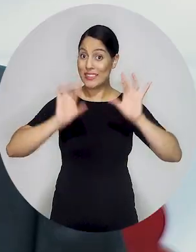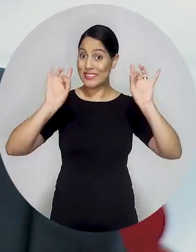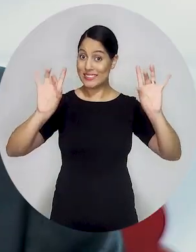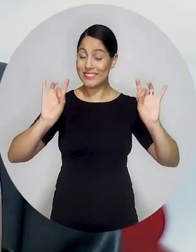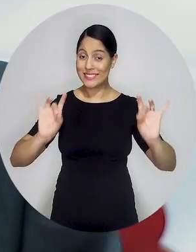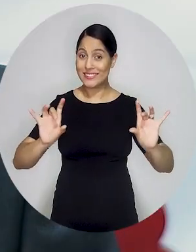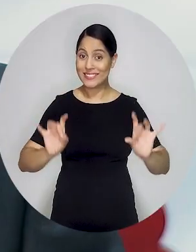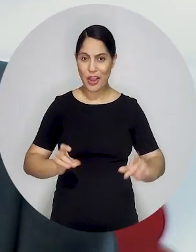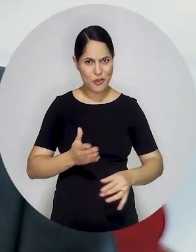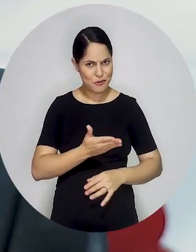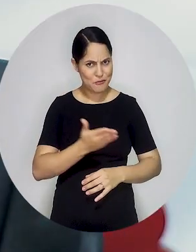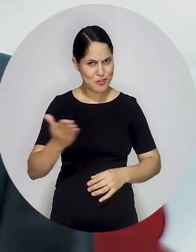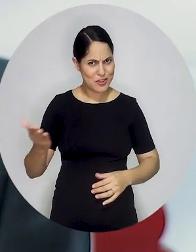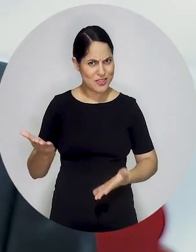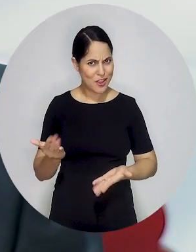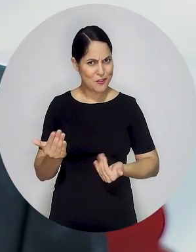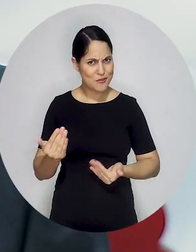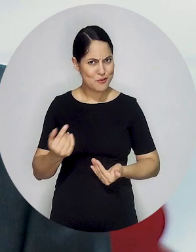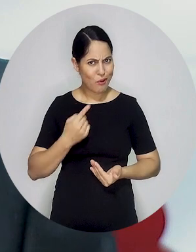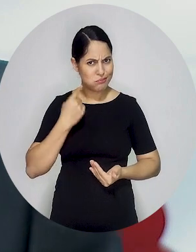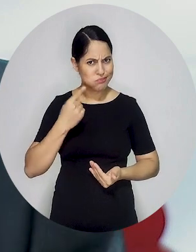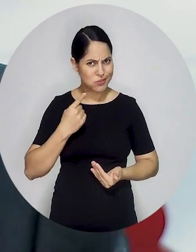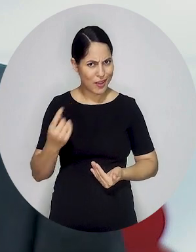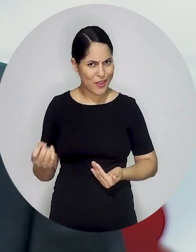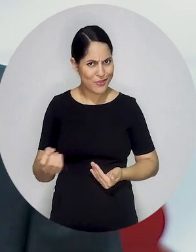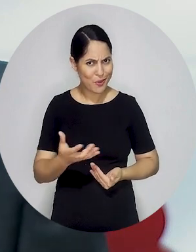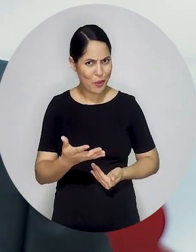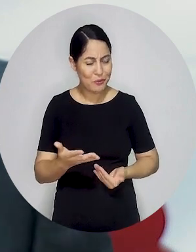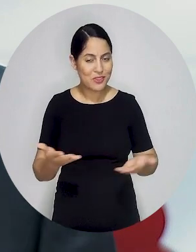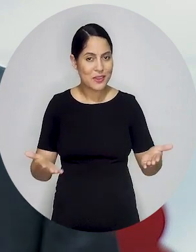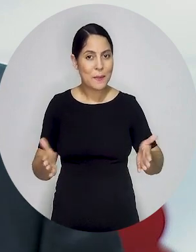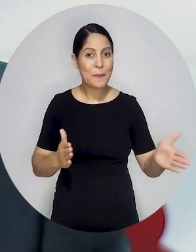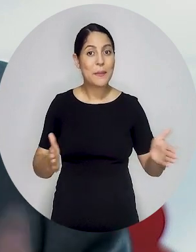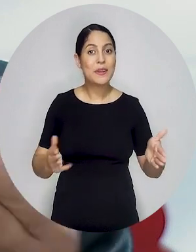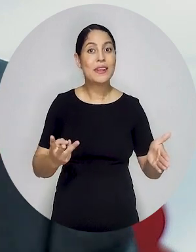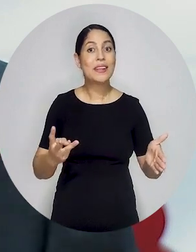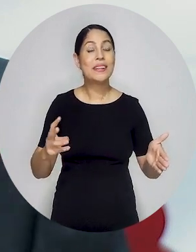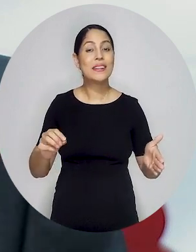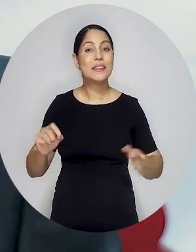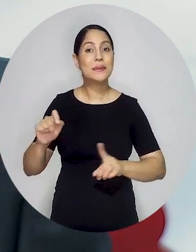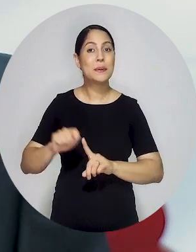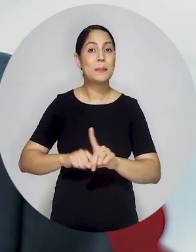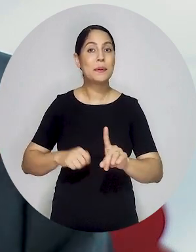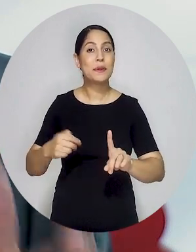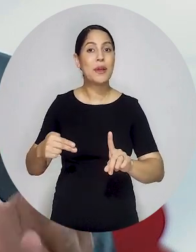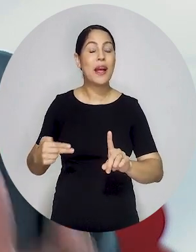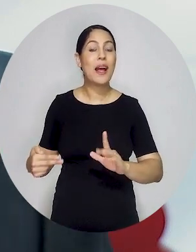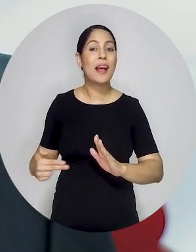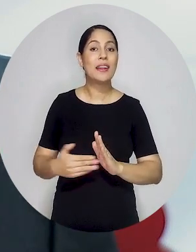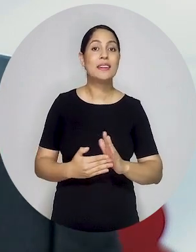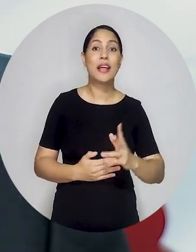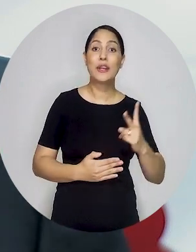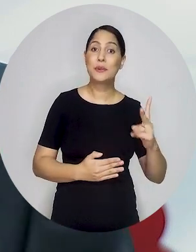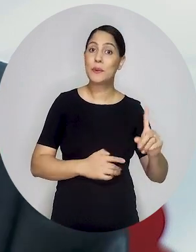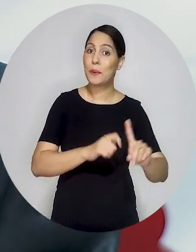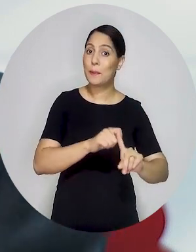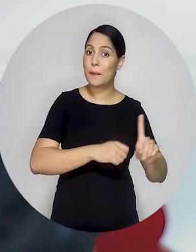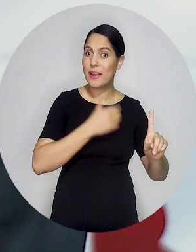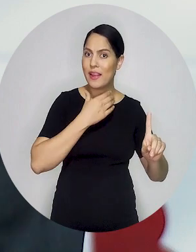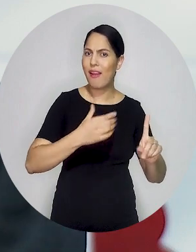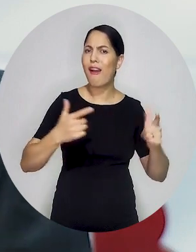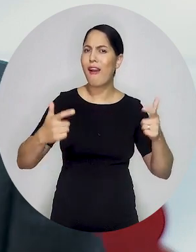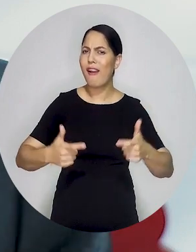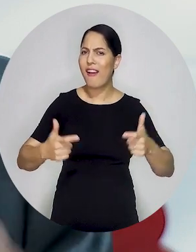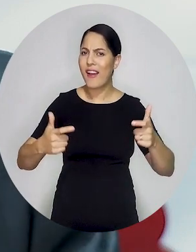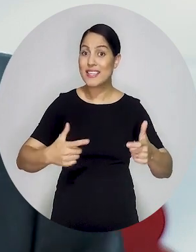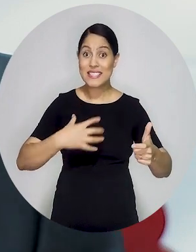passo por aqui para reforçar um convite muito especial, principalmente aos jovens, para que participem conosco no período de 30 de novembro a